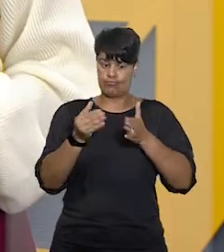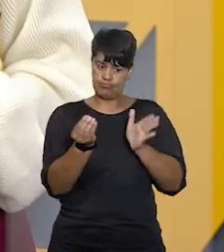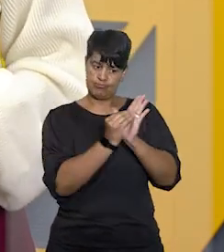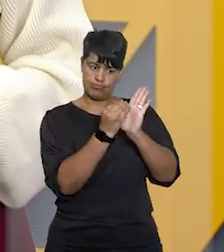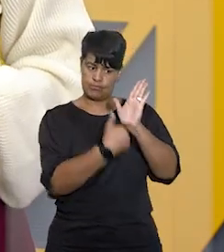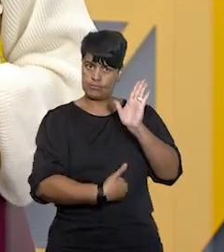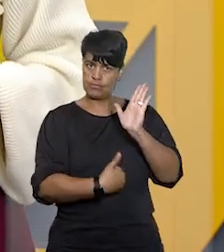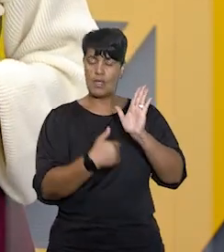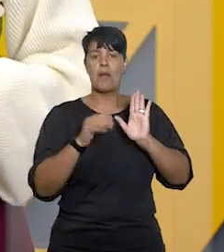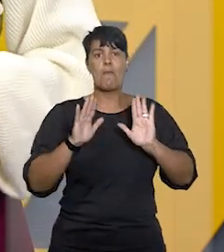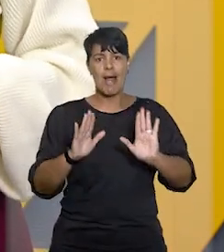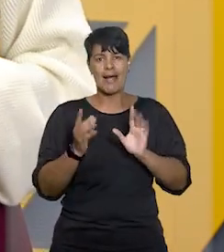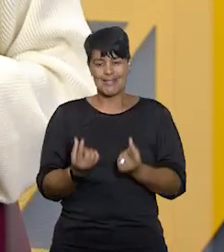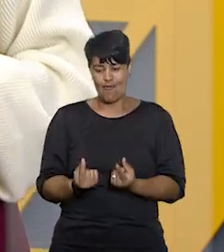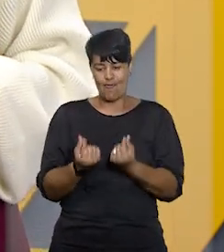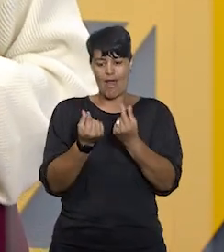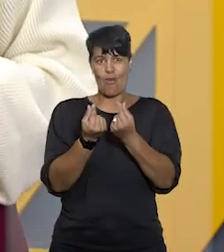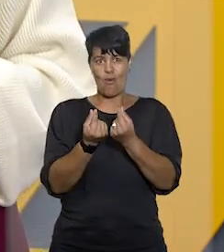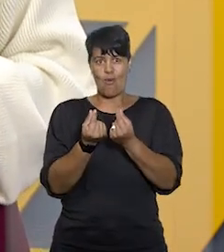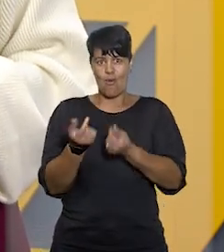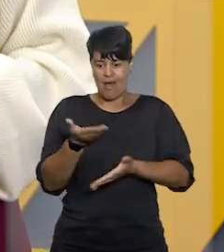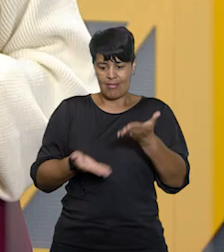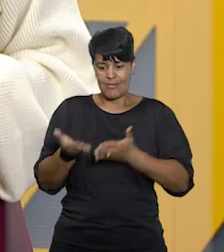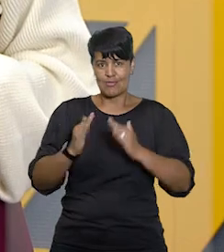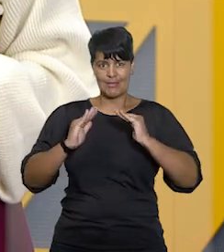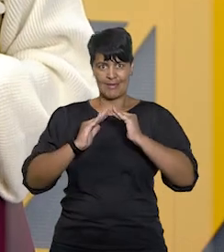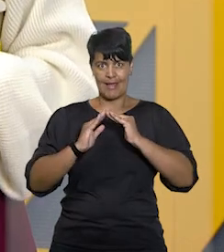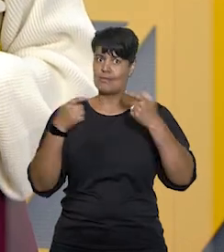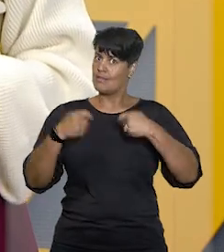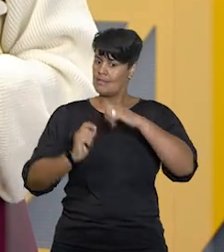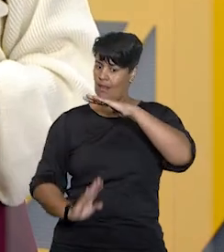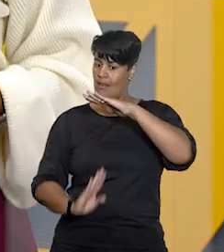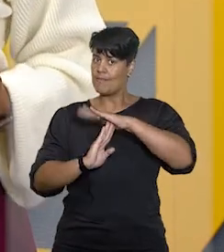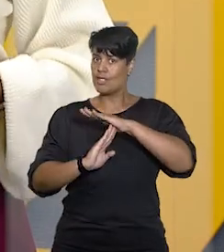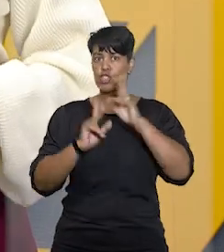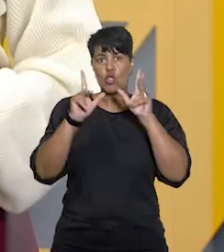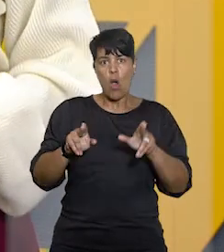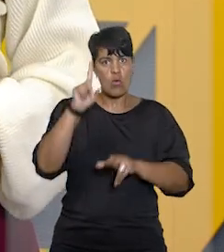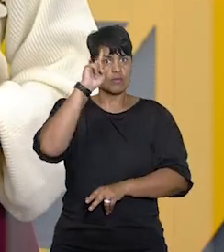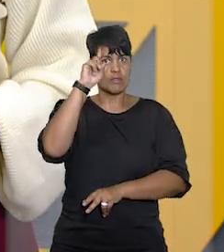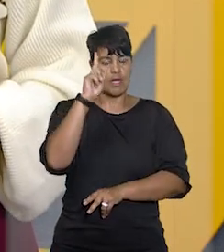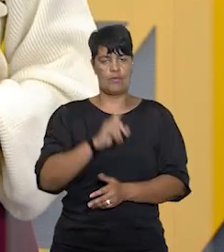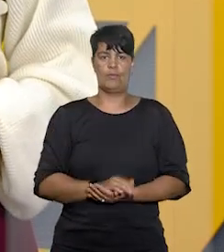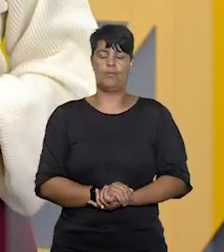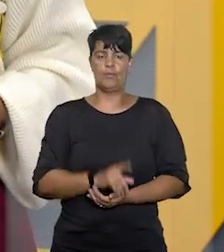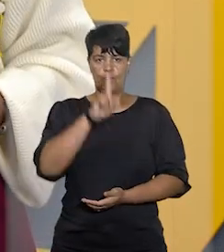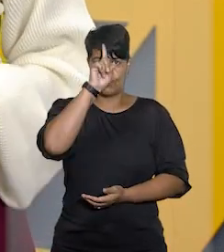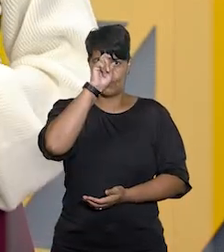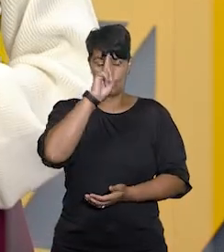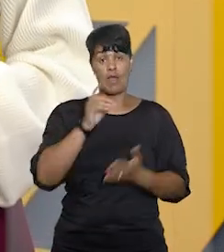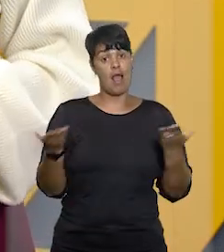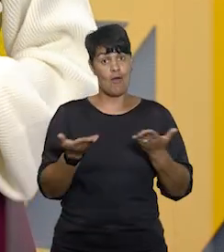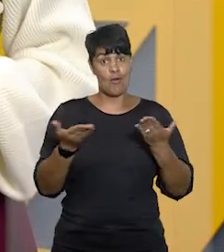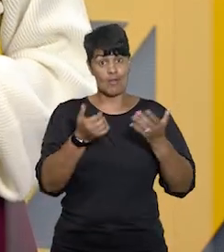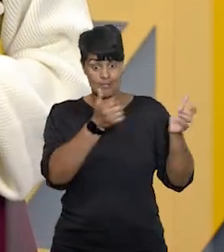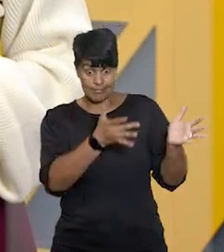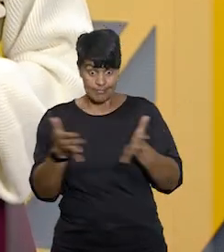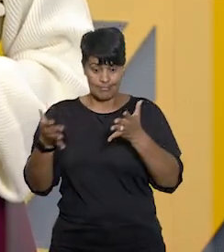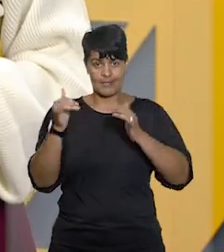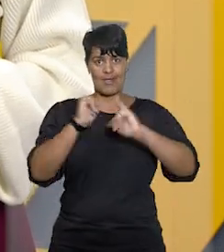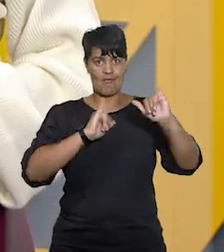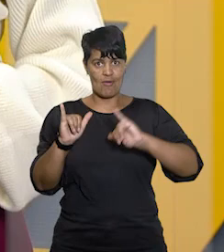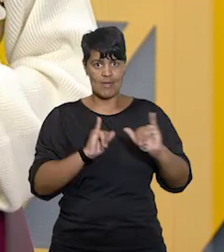médica, sendo o valor do atendimento em casa, limitado ao custo diário em hospital. Você confere outras